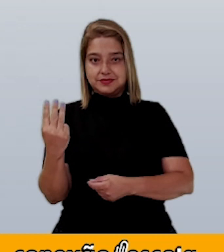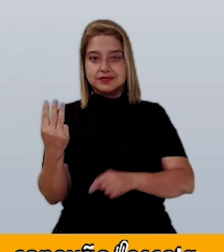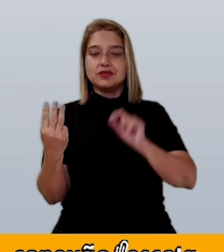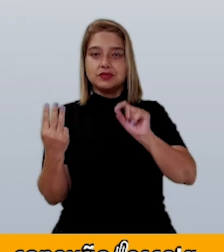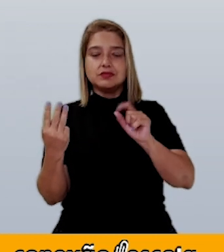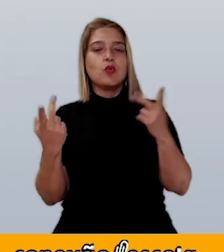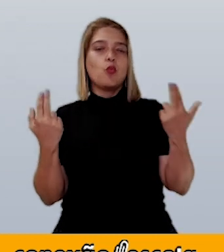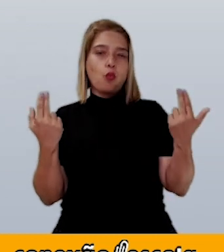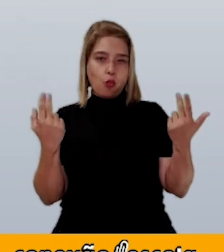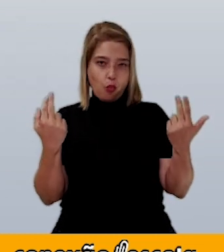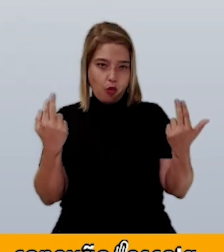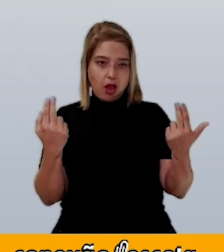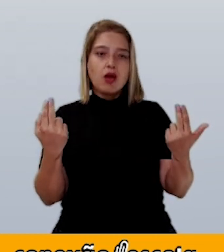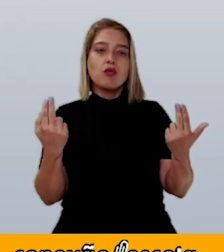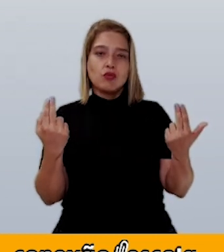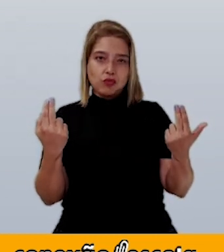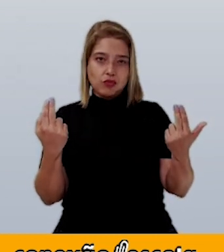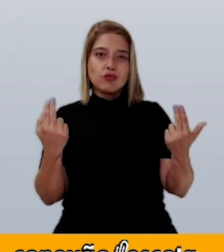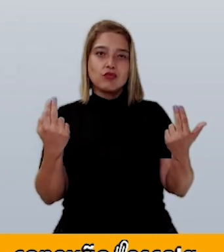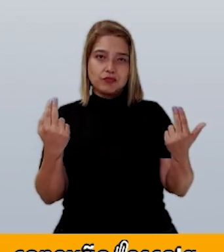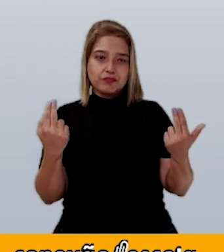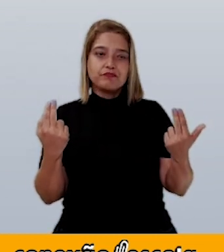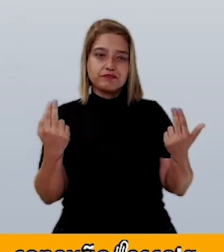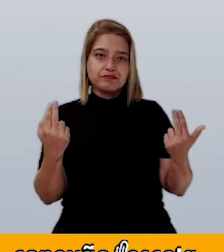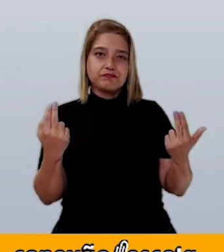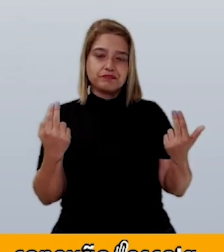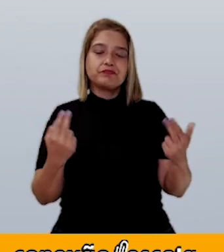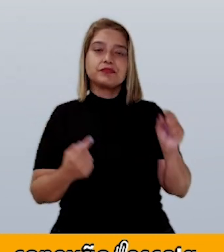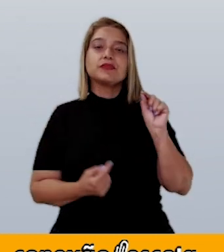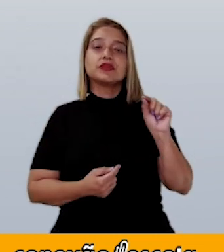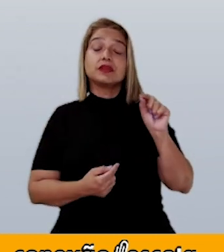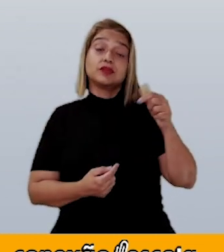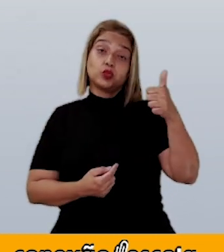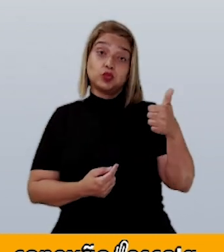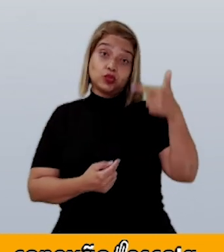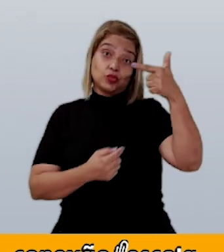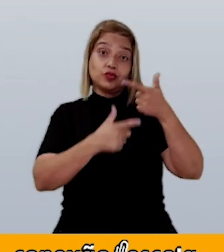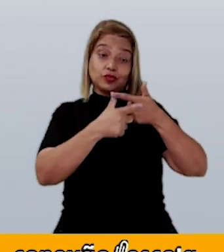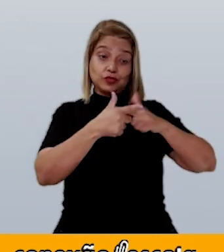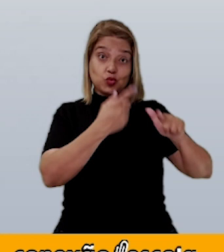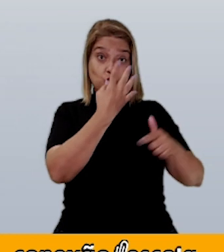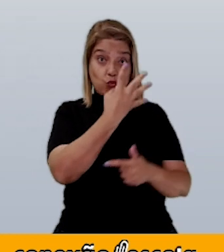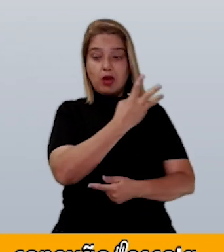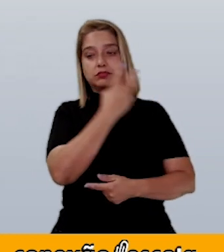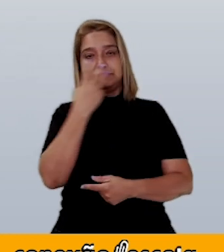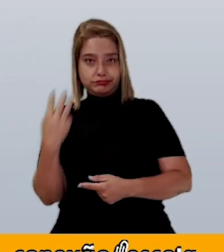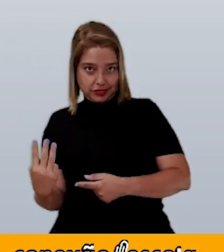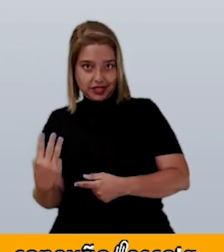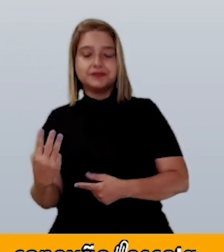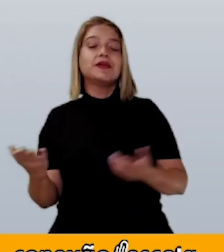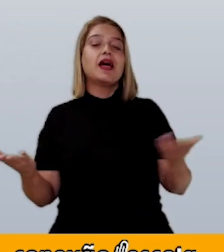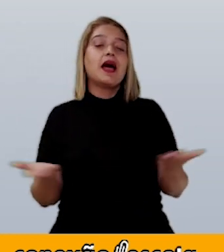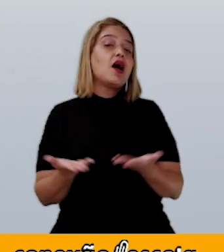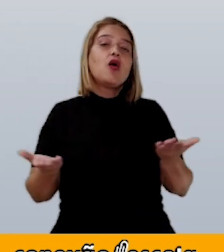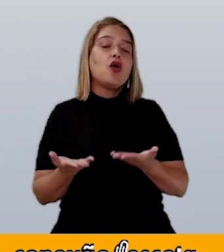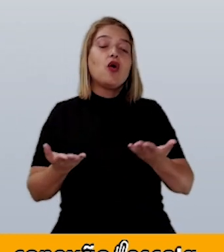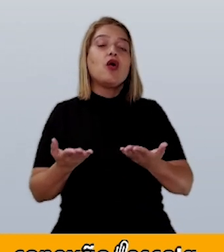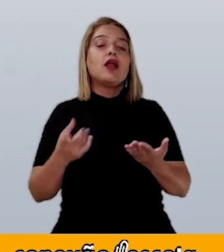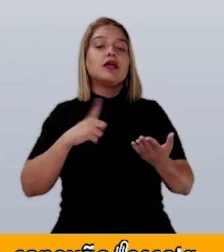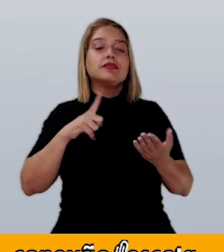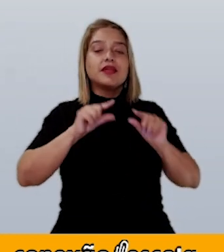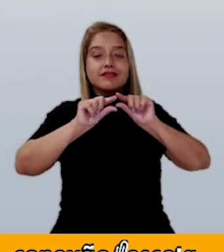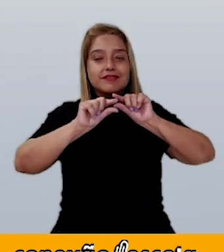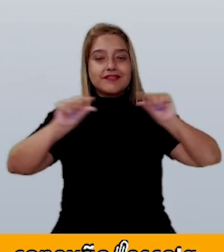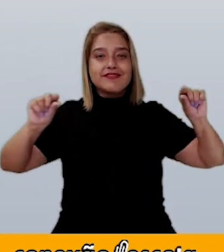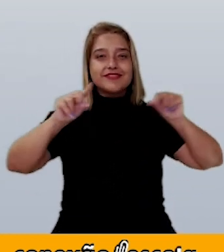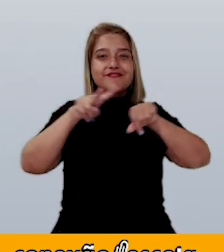a mesma coisa dos quadrinhos abaixo. Acima, agora, eu